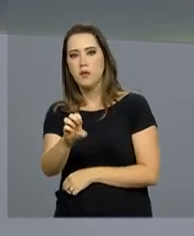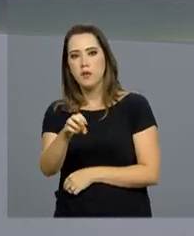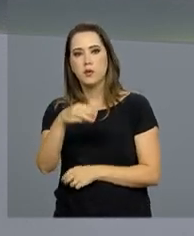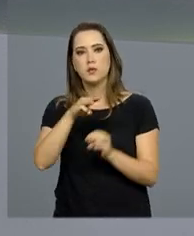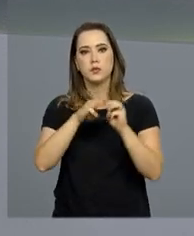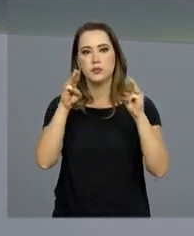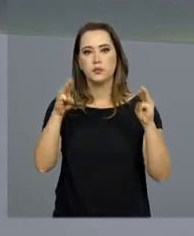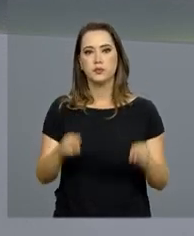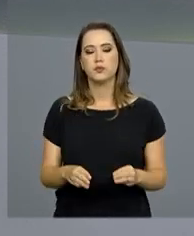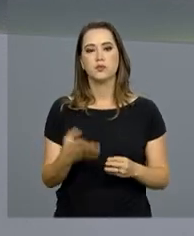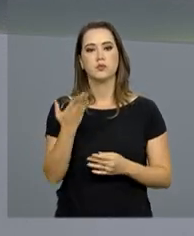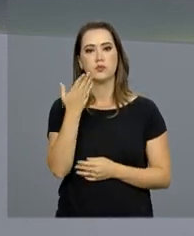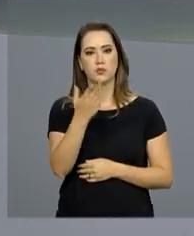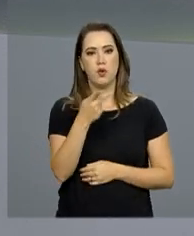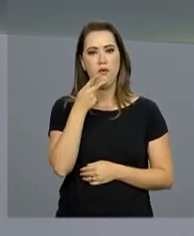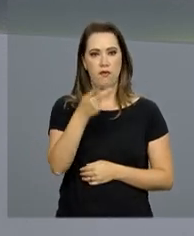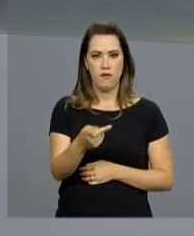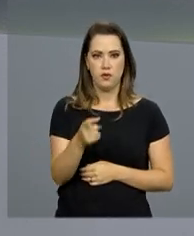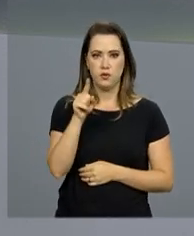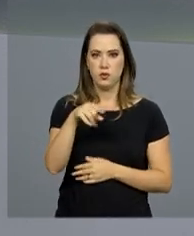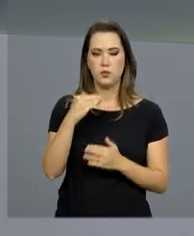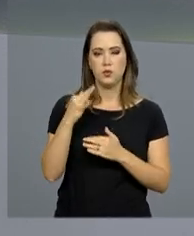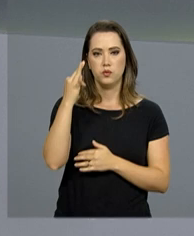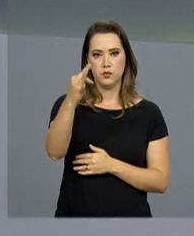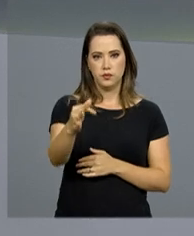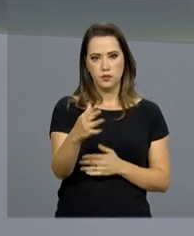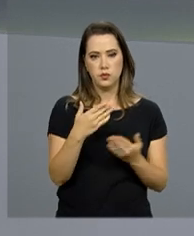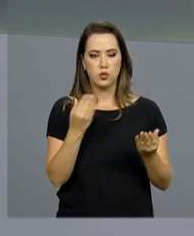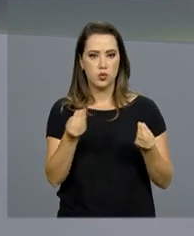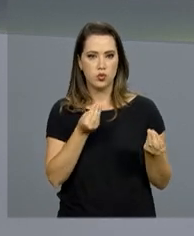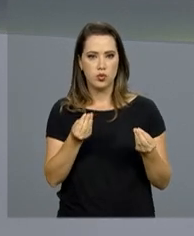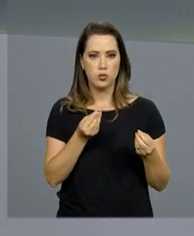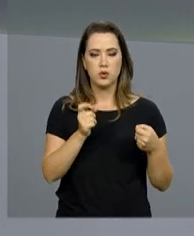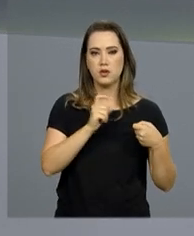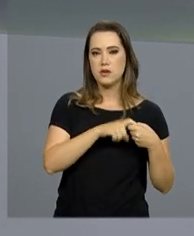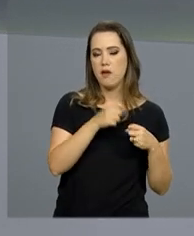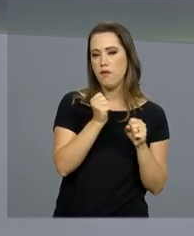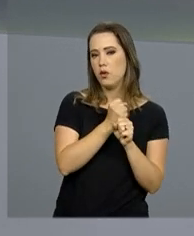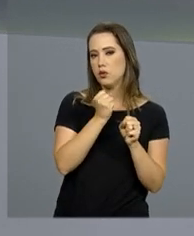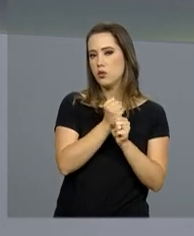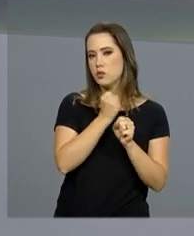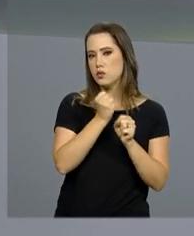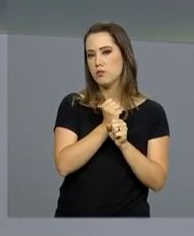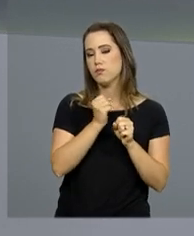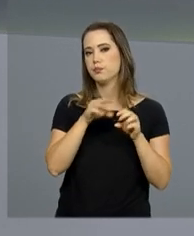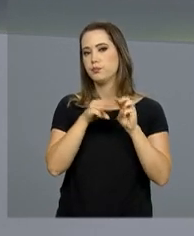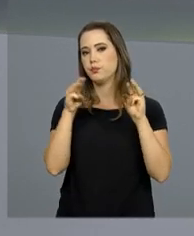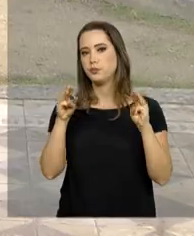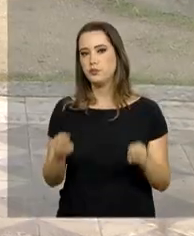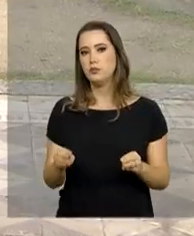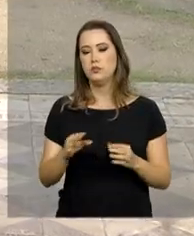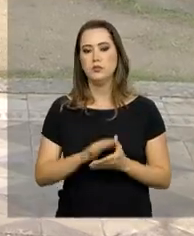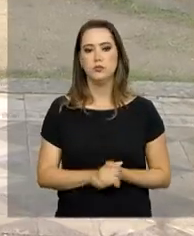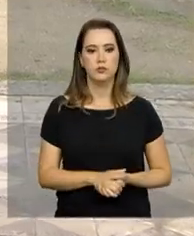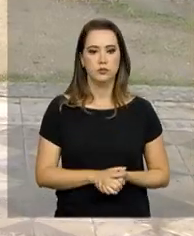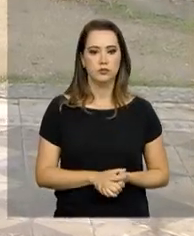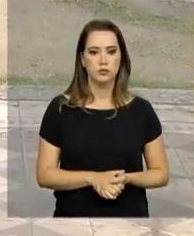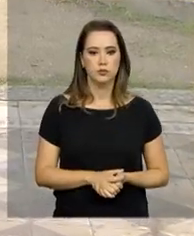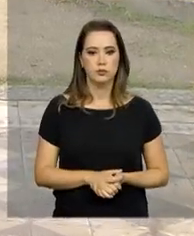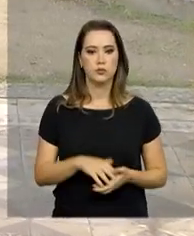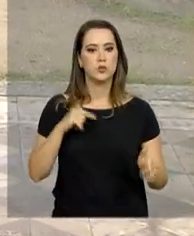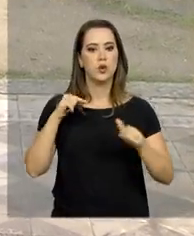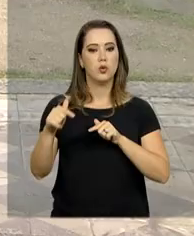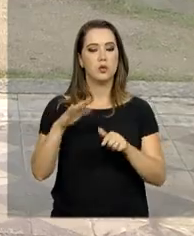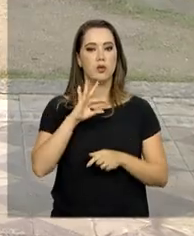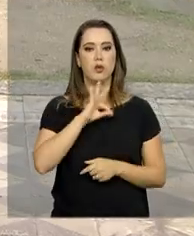-diretora do museu, Cristiana Cerejo, falou sobre as próximas etapas para a recuperação do acervo. O trabalho da